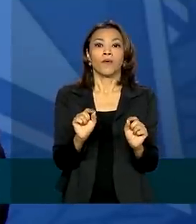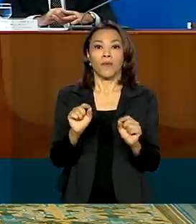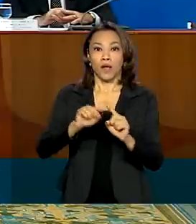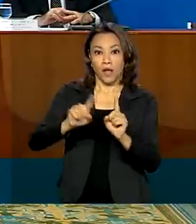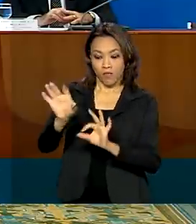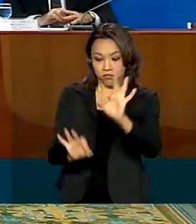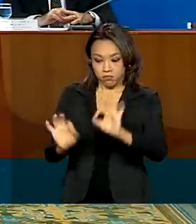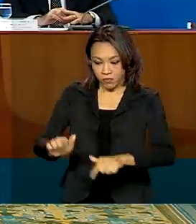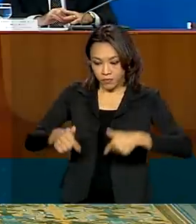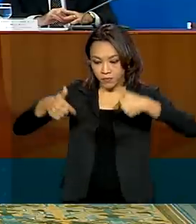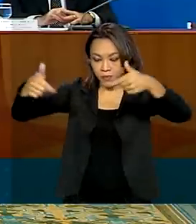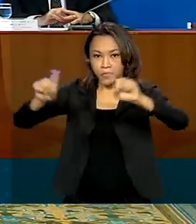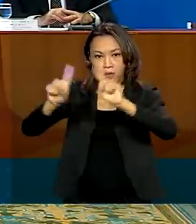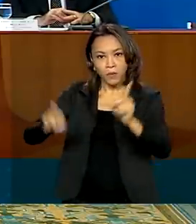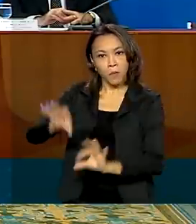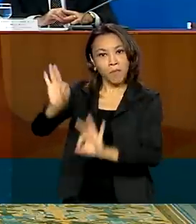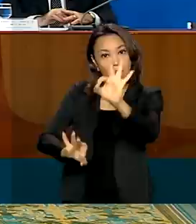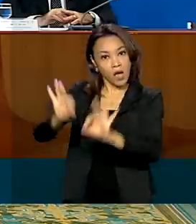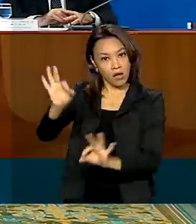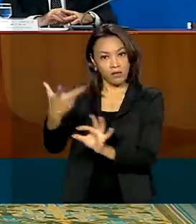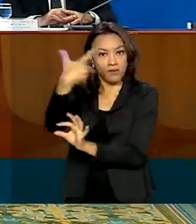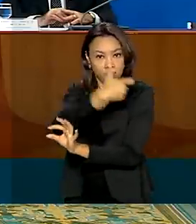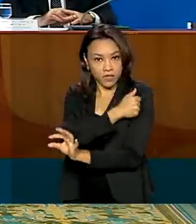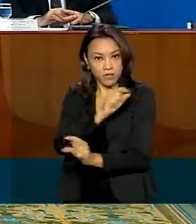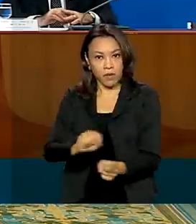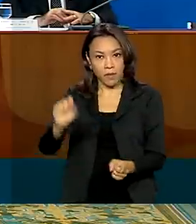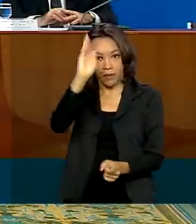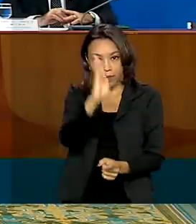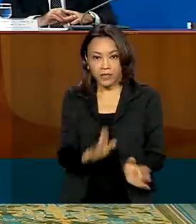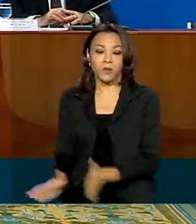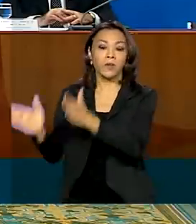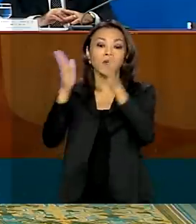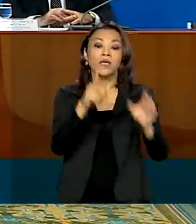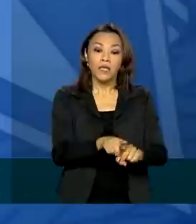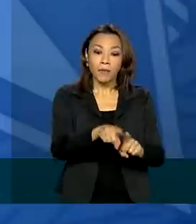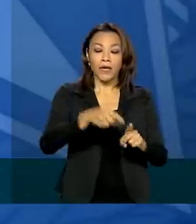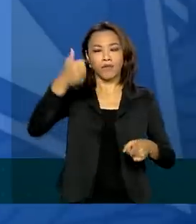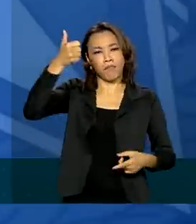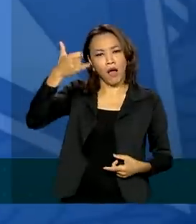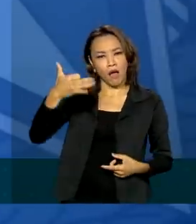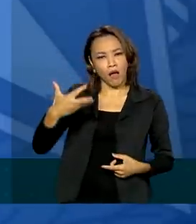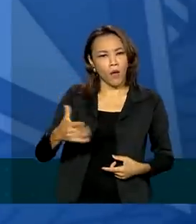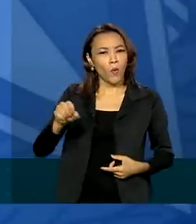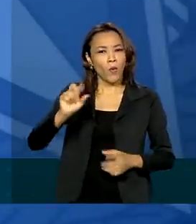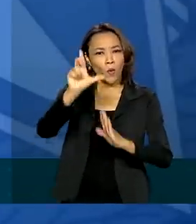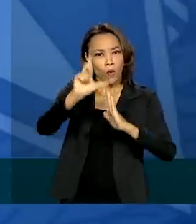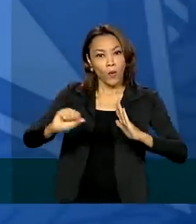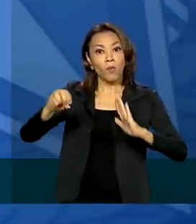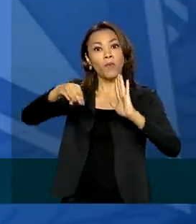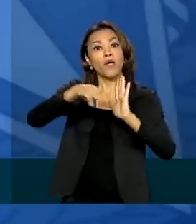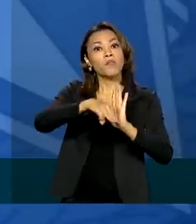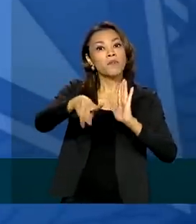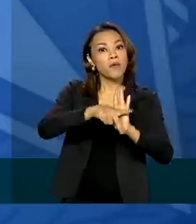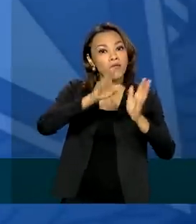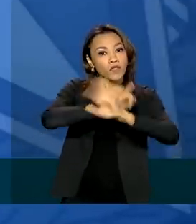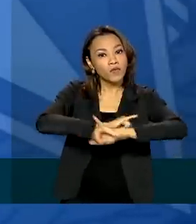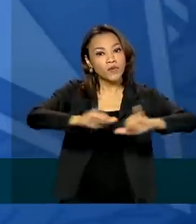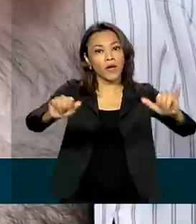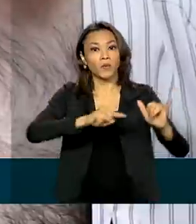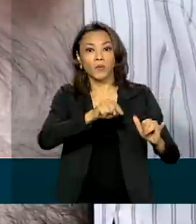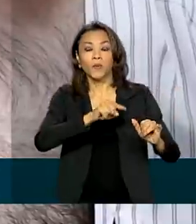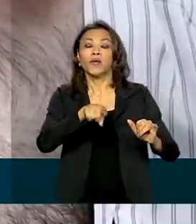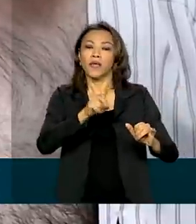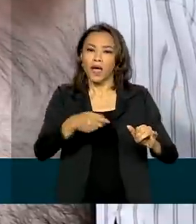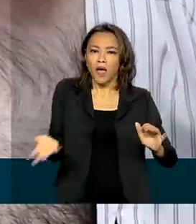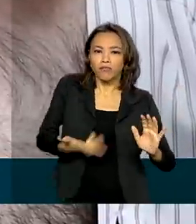imunização. Durante entrevista coletiva no Palácio do Planalto, também foi detalhada a medida provisória que agiliza as ações de combate